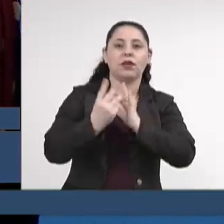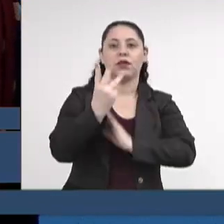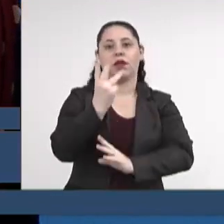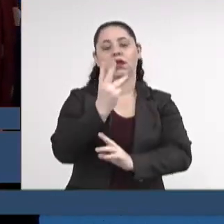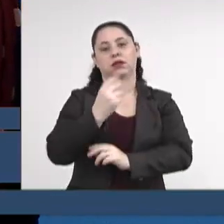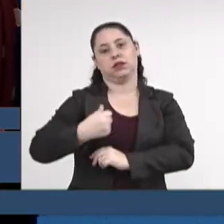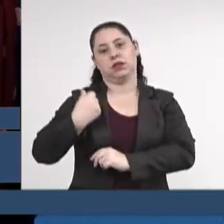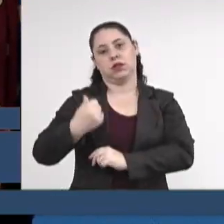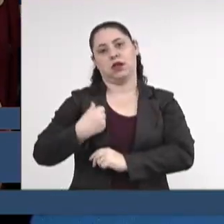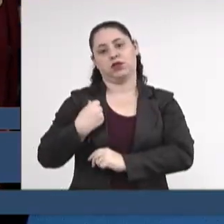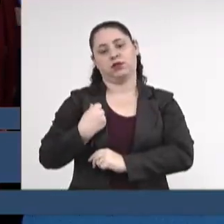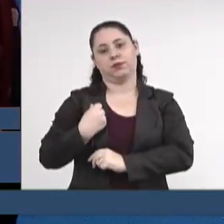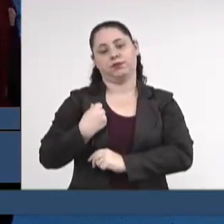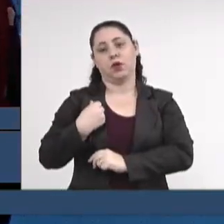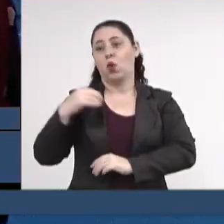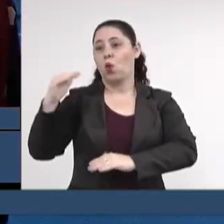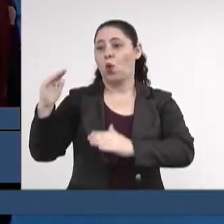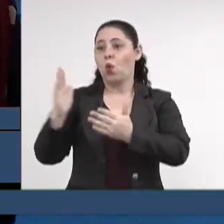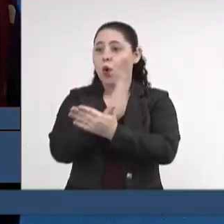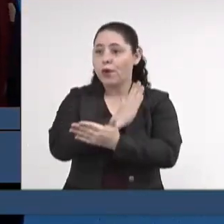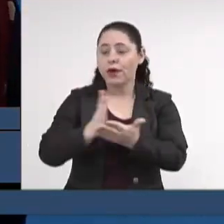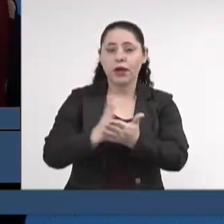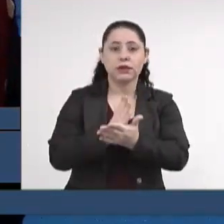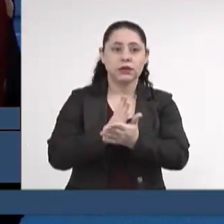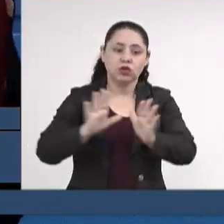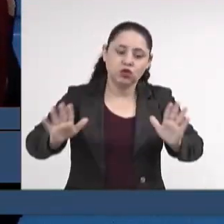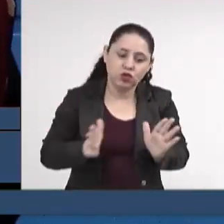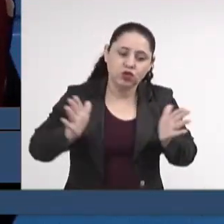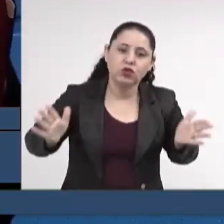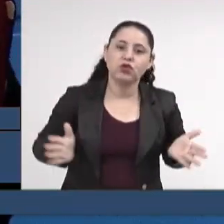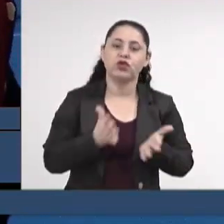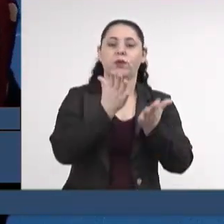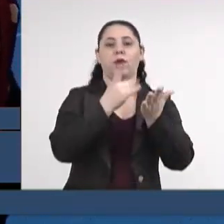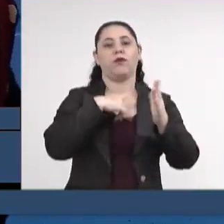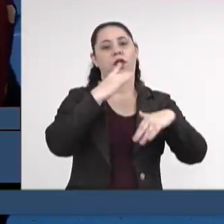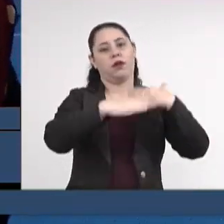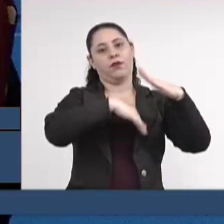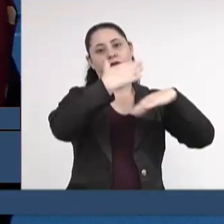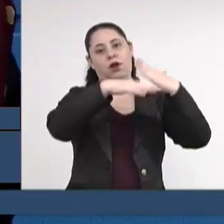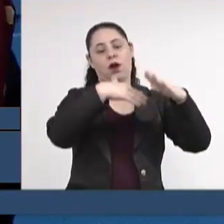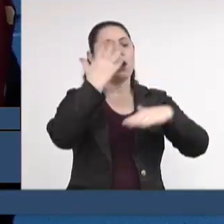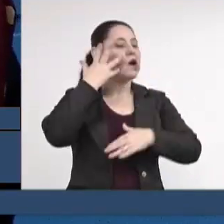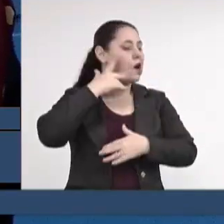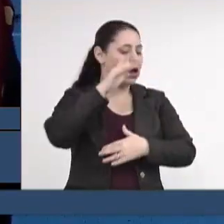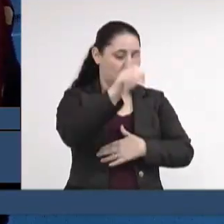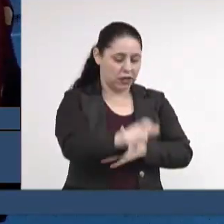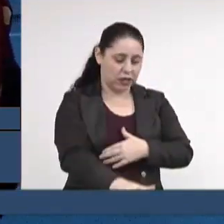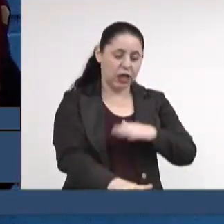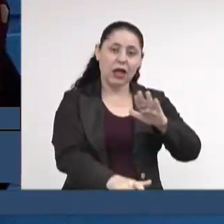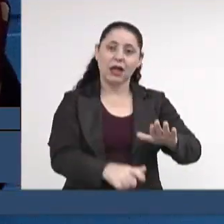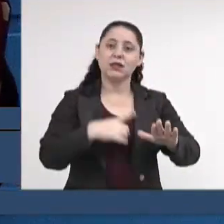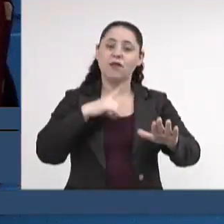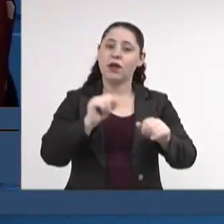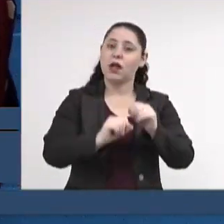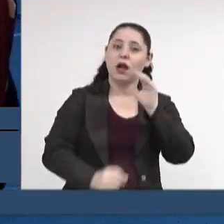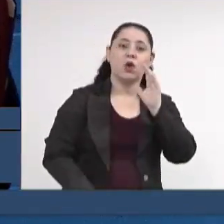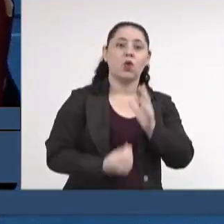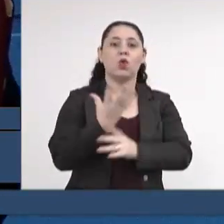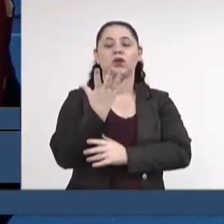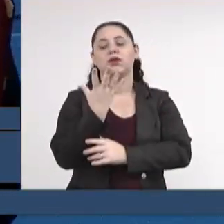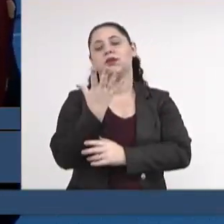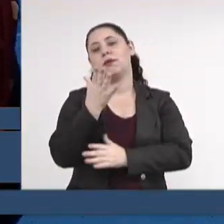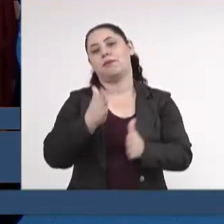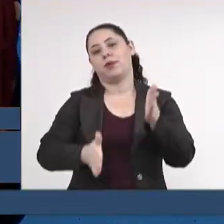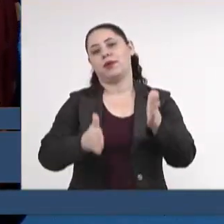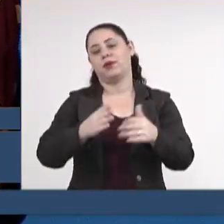de idade. Assim, qualquer programa de estimulação do desenvolvimento da criança deve ser realizado